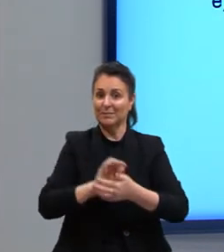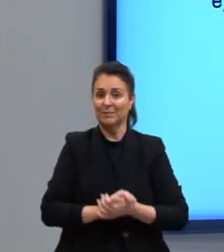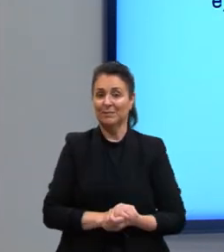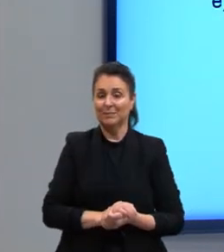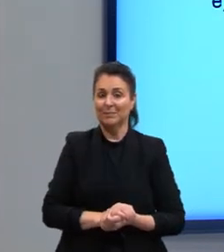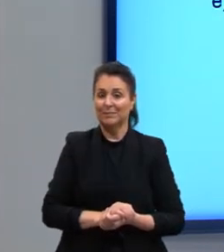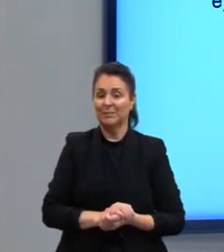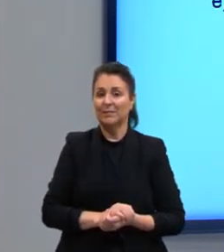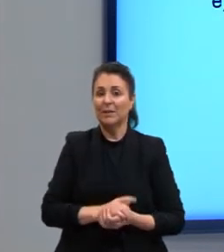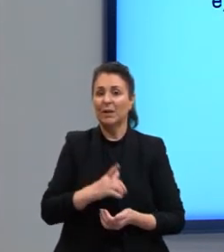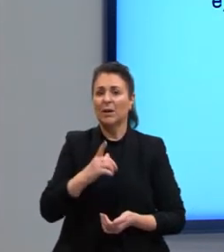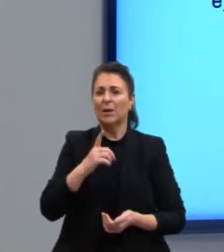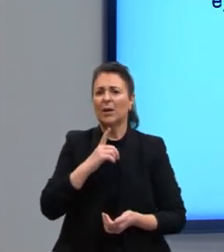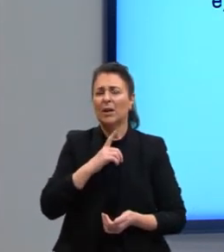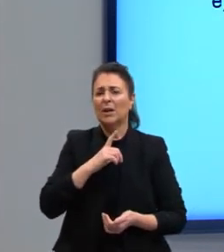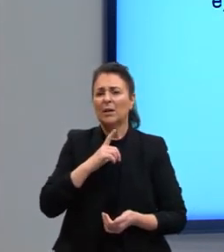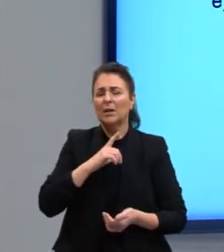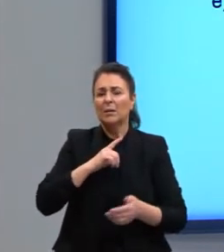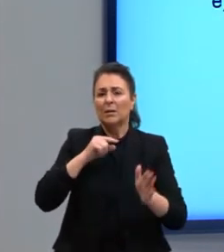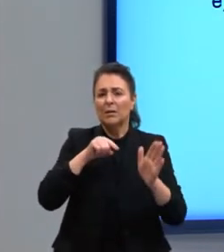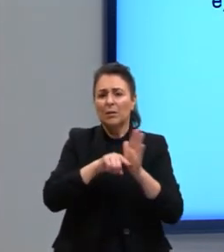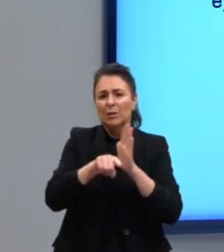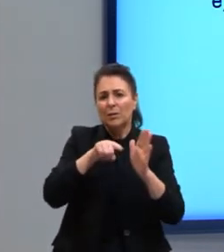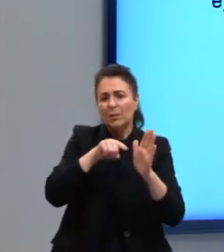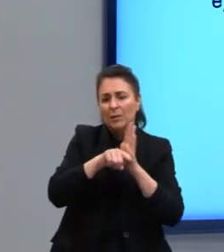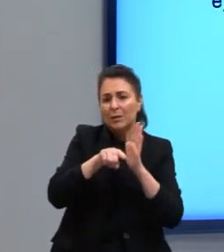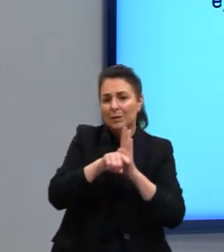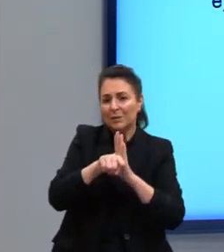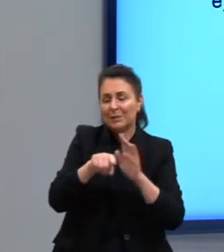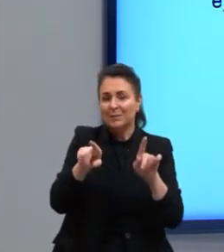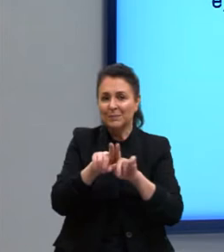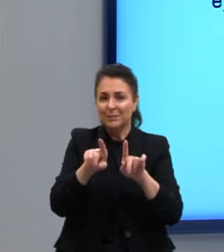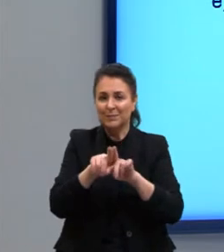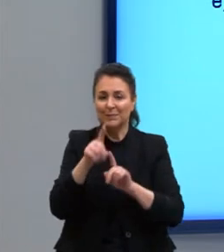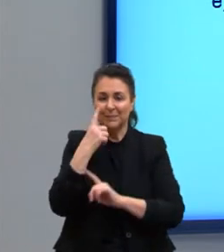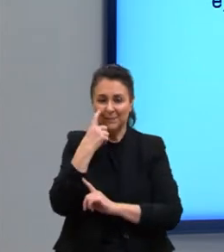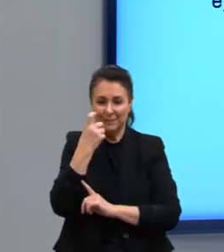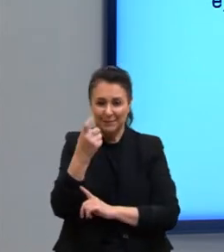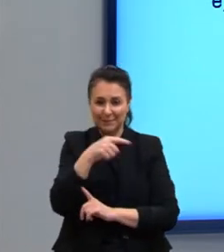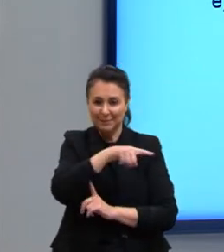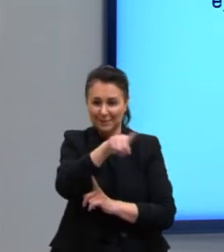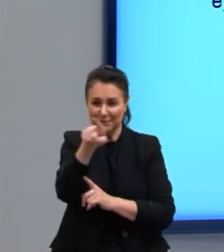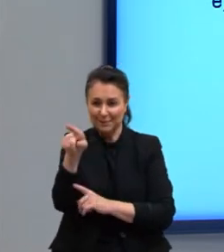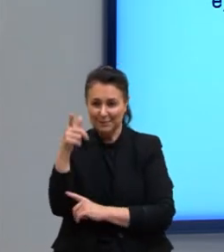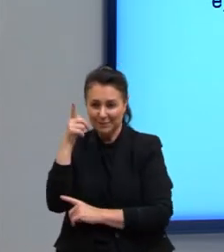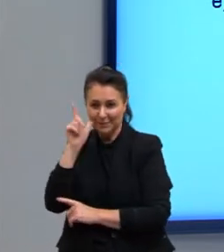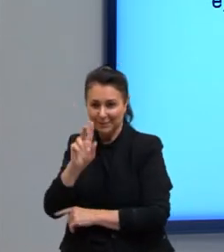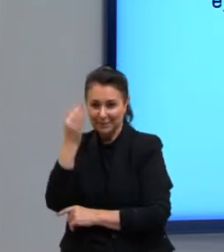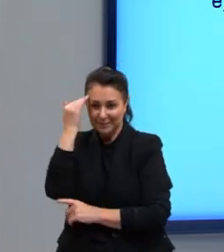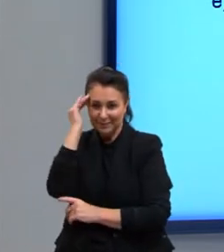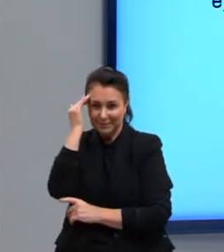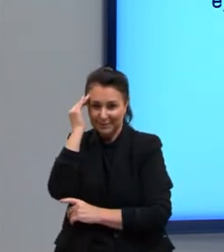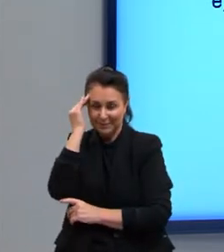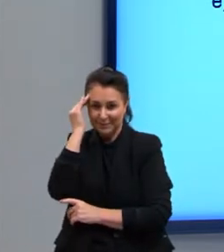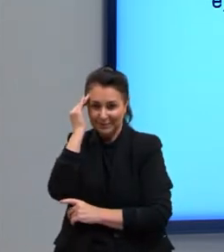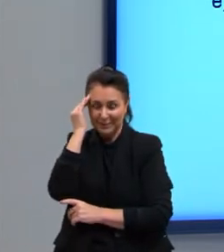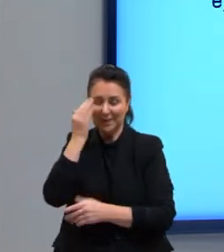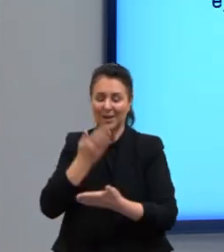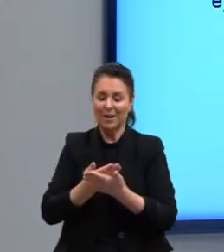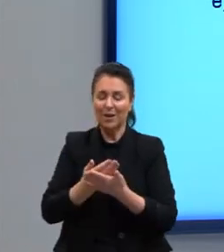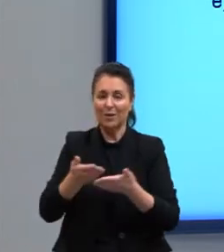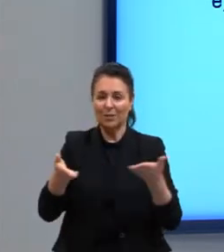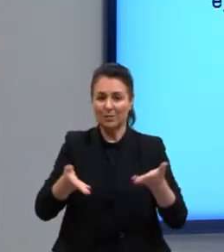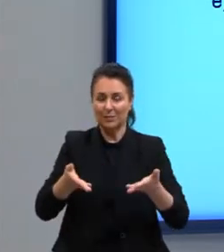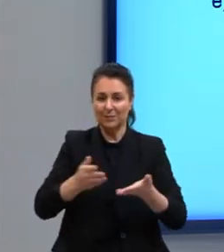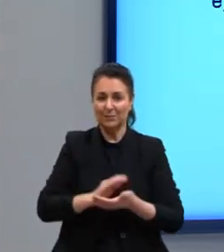Aqui é uma questão que eu achei interessante colocar para ver se também vocês conseguiram entender a aula de hoje.